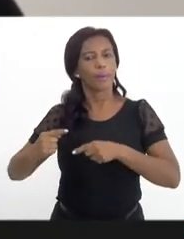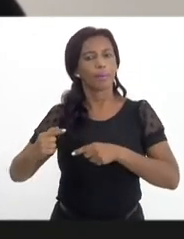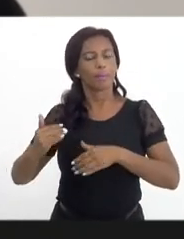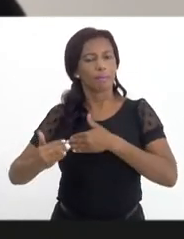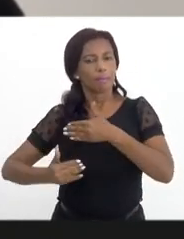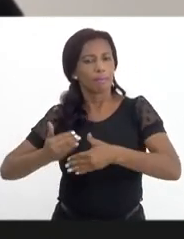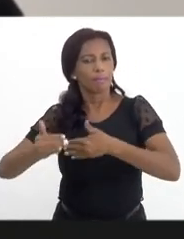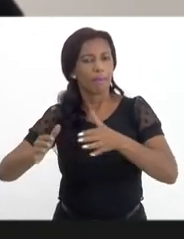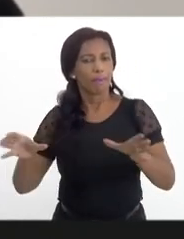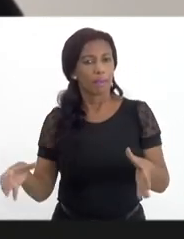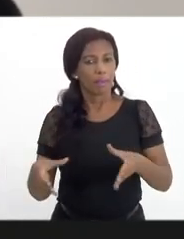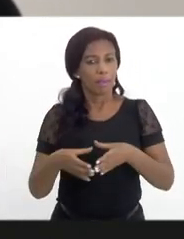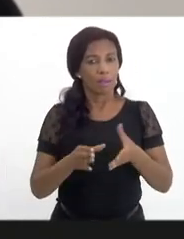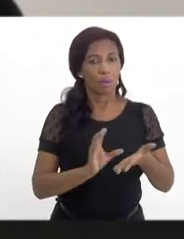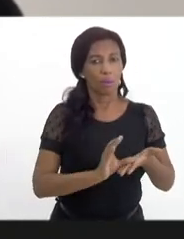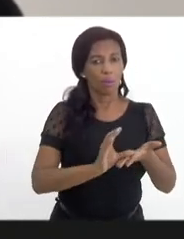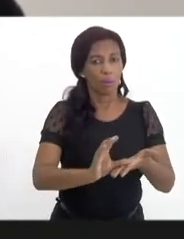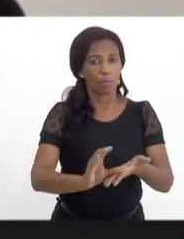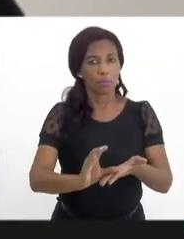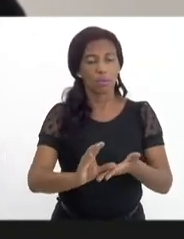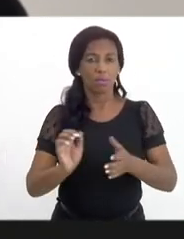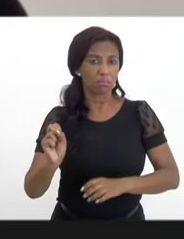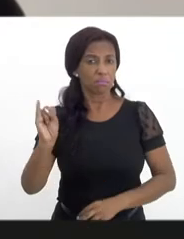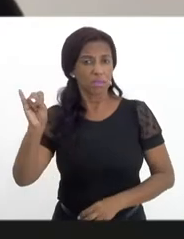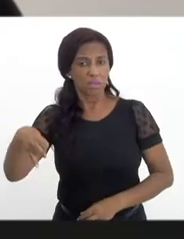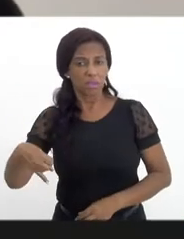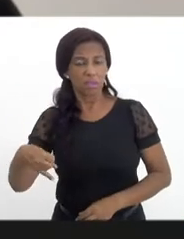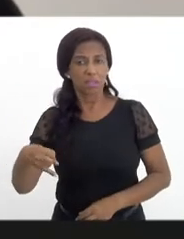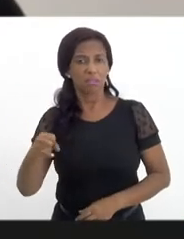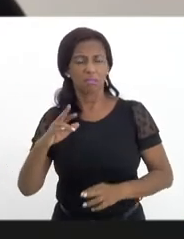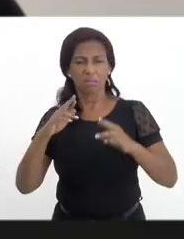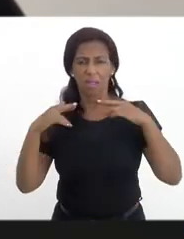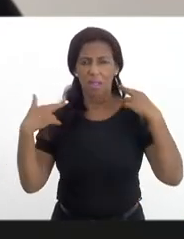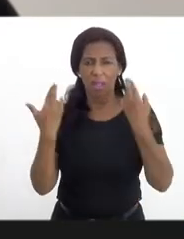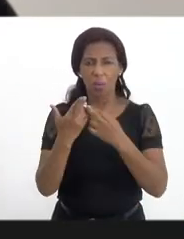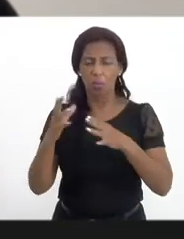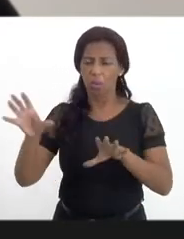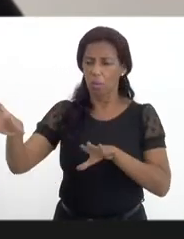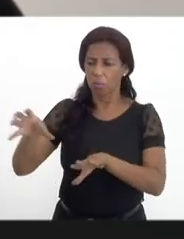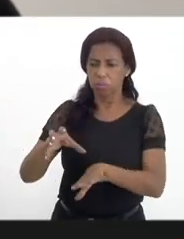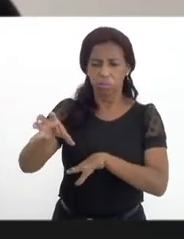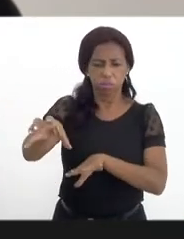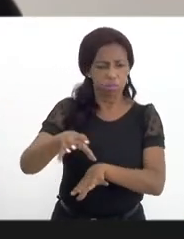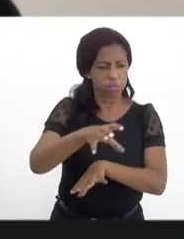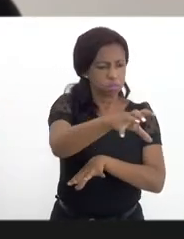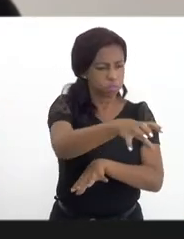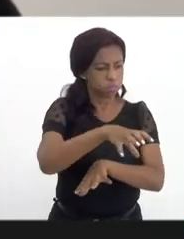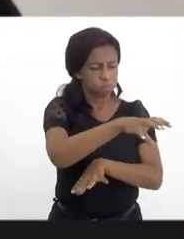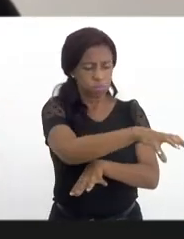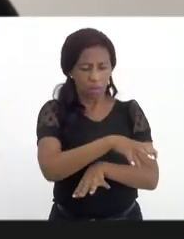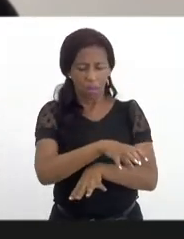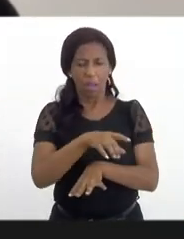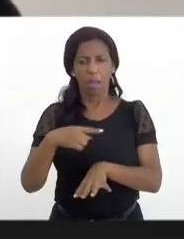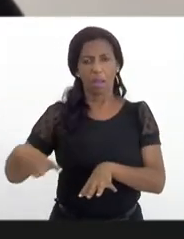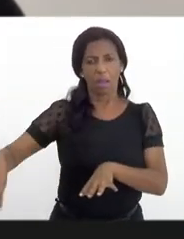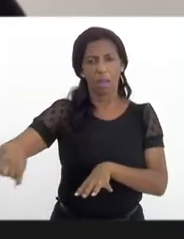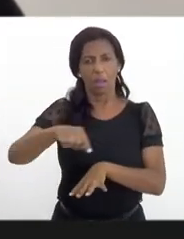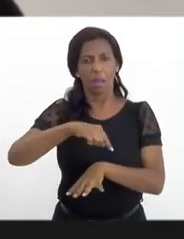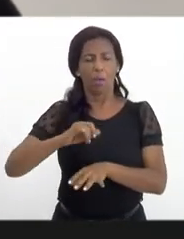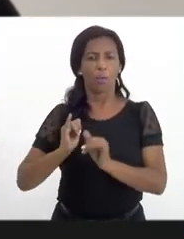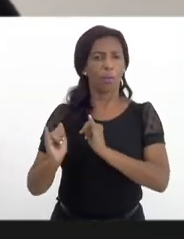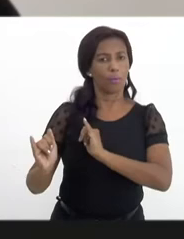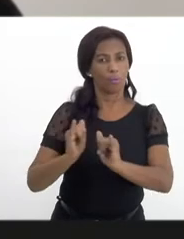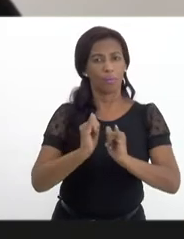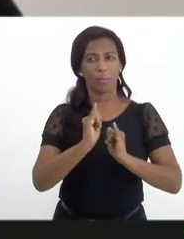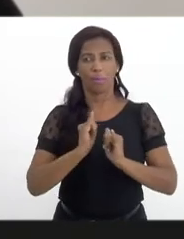desta comissão estaremos sim reunindo pessoas técnicas pautadas com informações,